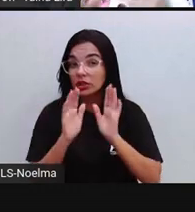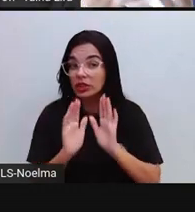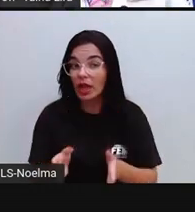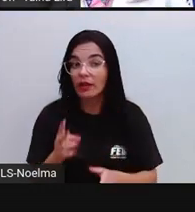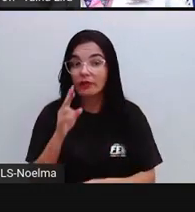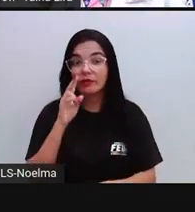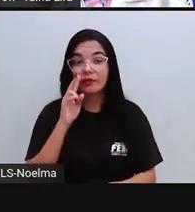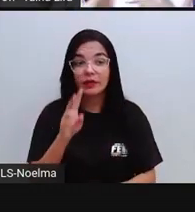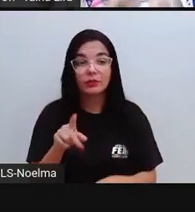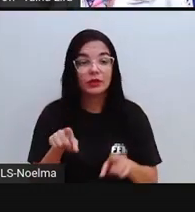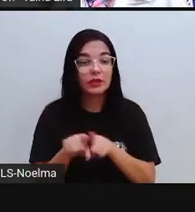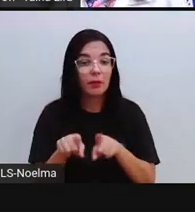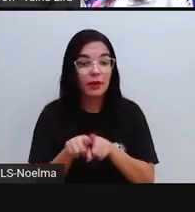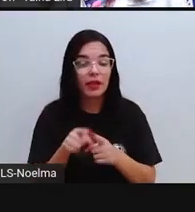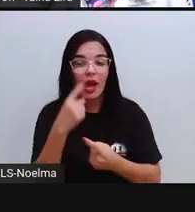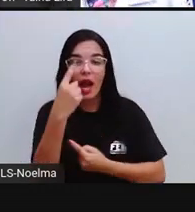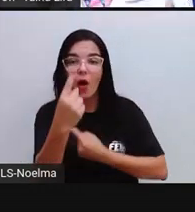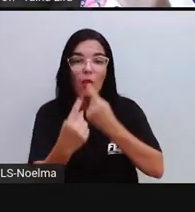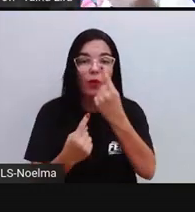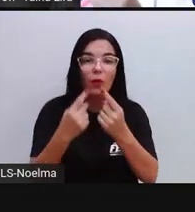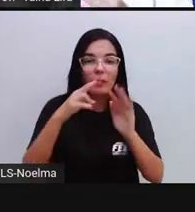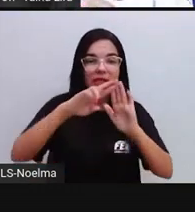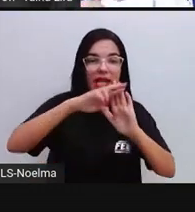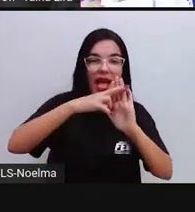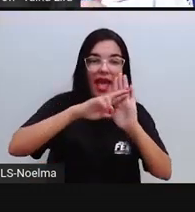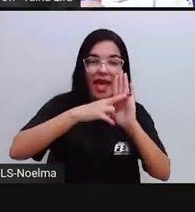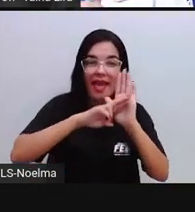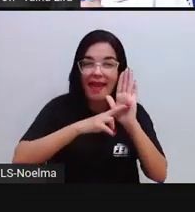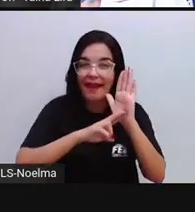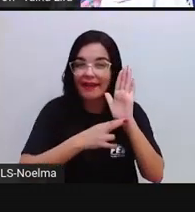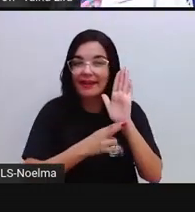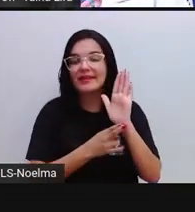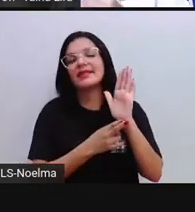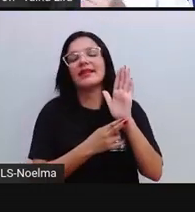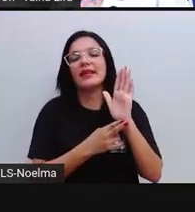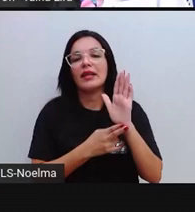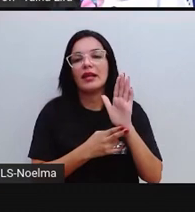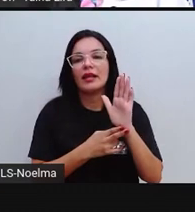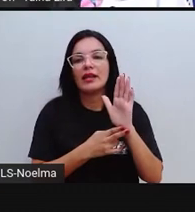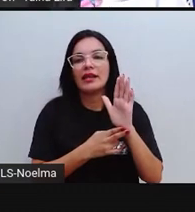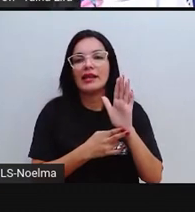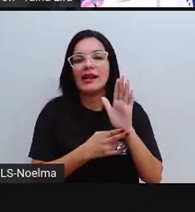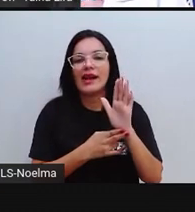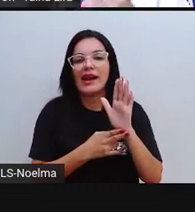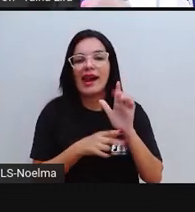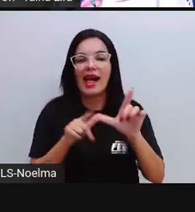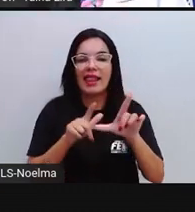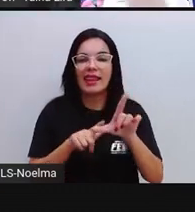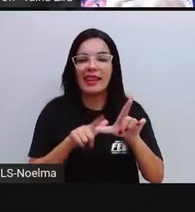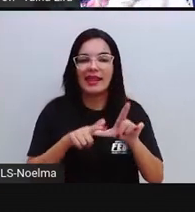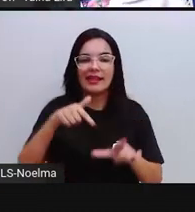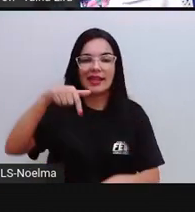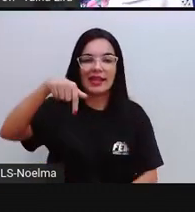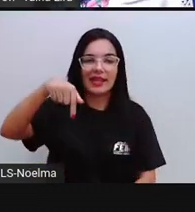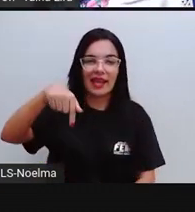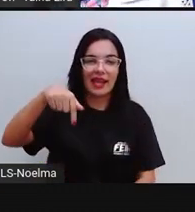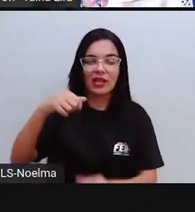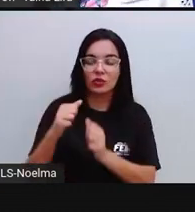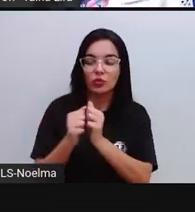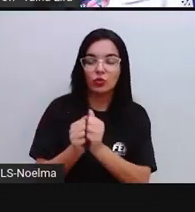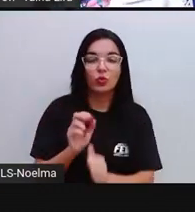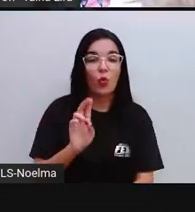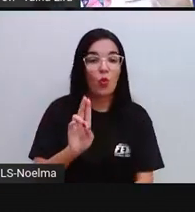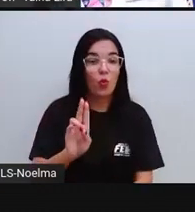regularidades e irregularidades sobre a letra Q, né, junto ali com a vogal U,